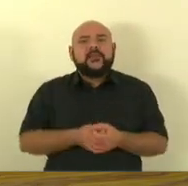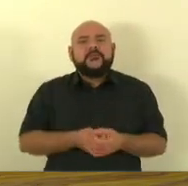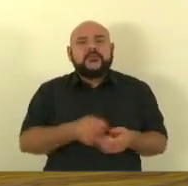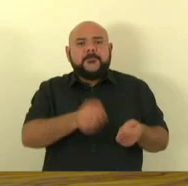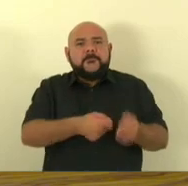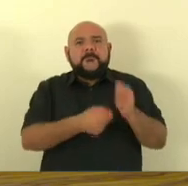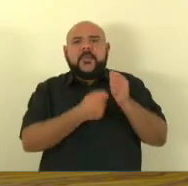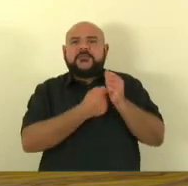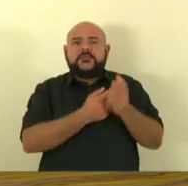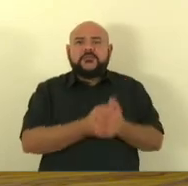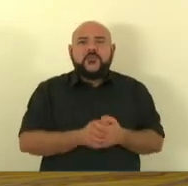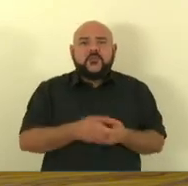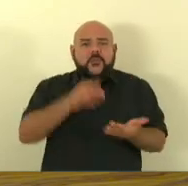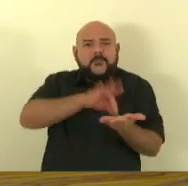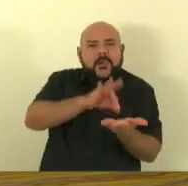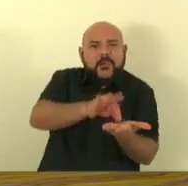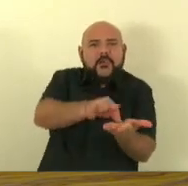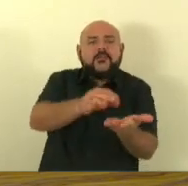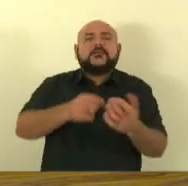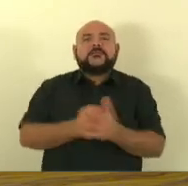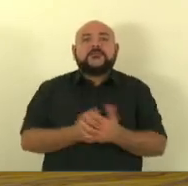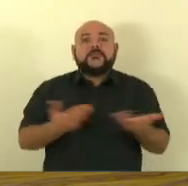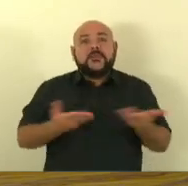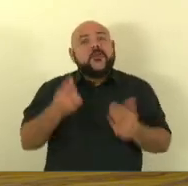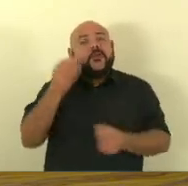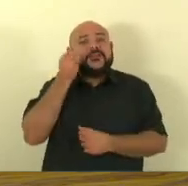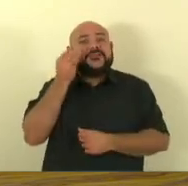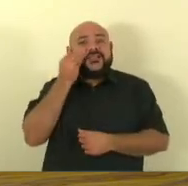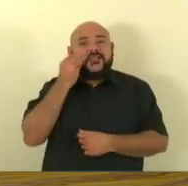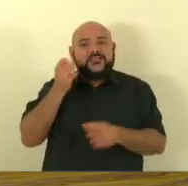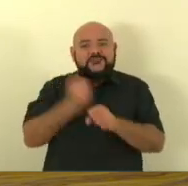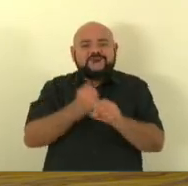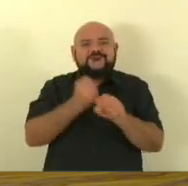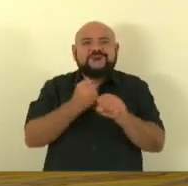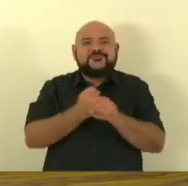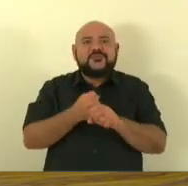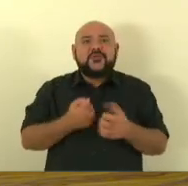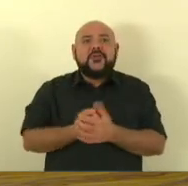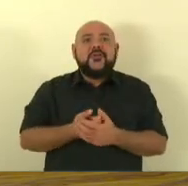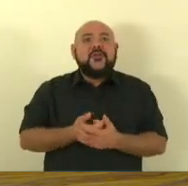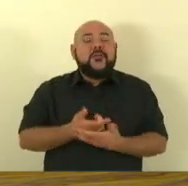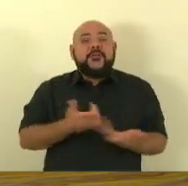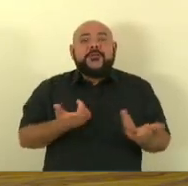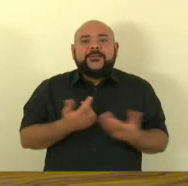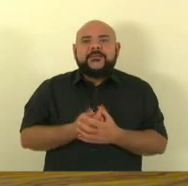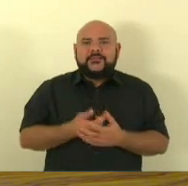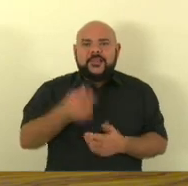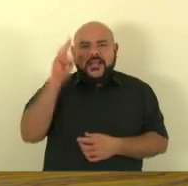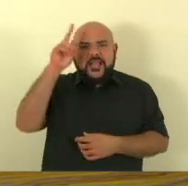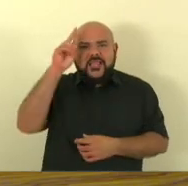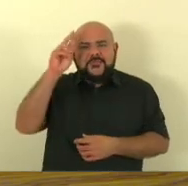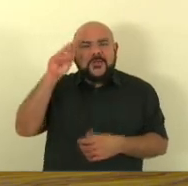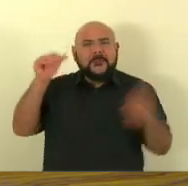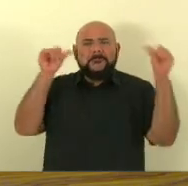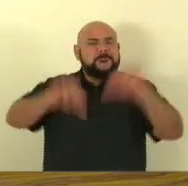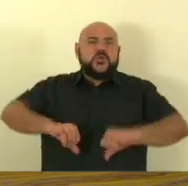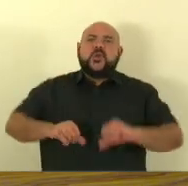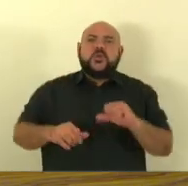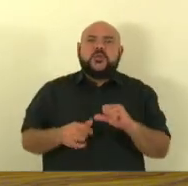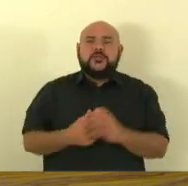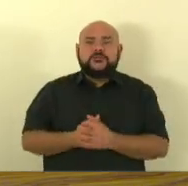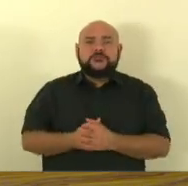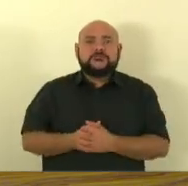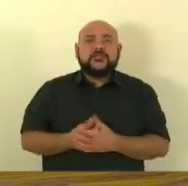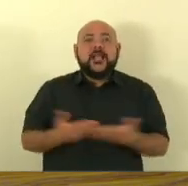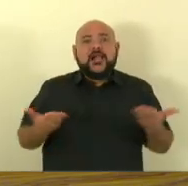agora tentam fazer o remendo para consertar a cagada e remendo sai pior do que o desastre que eles fizeram antes eles